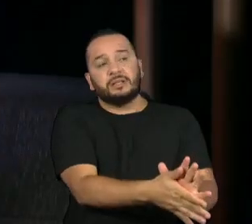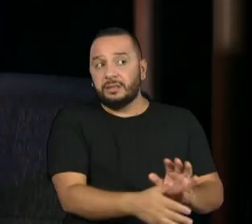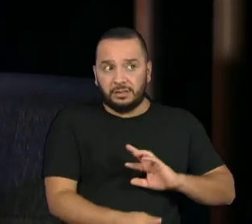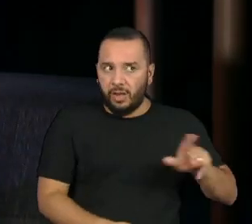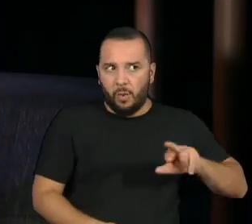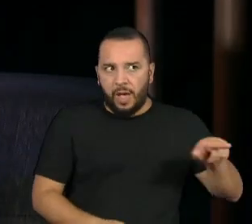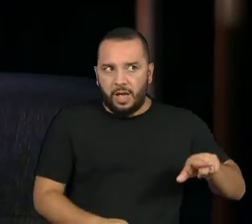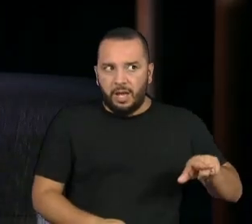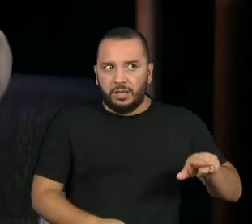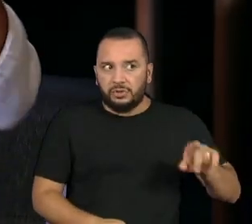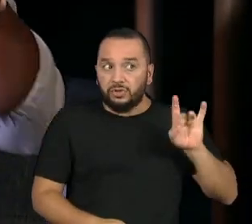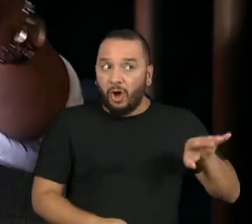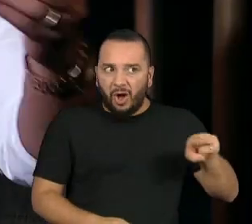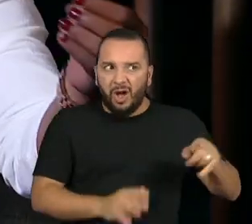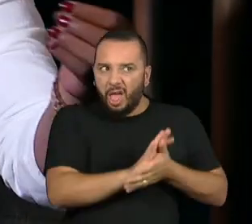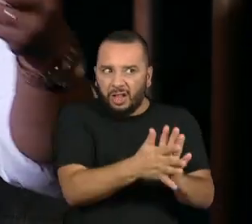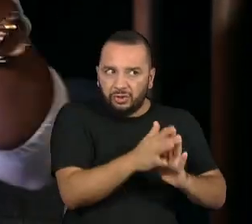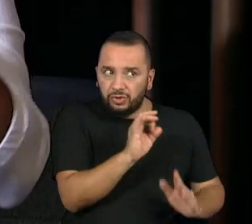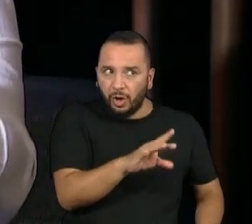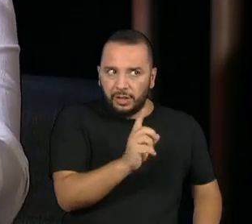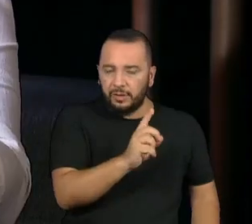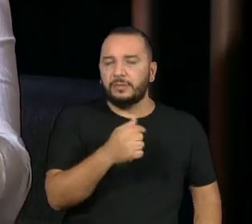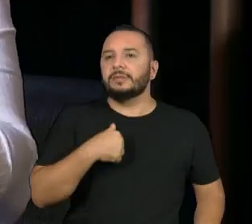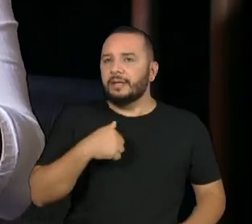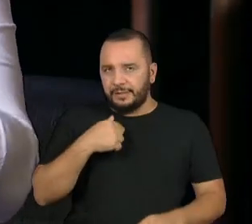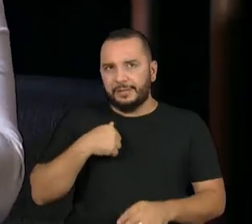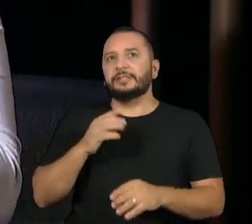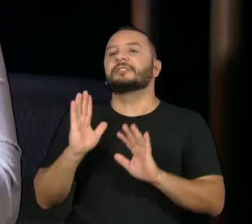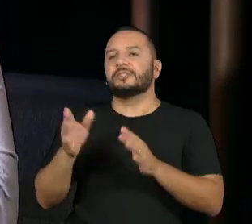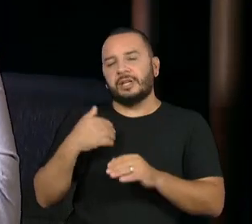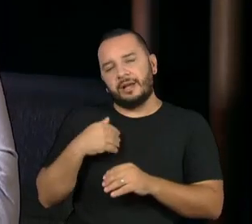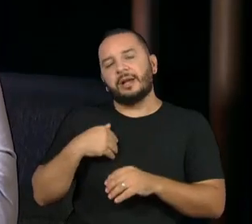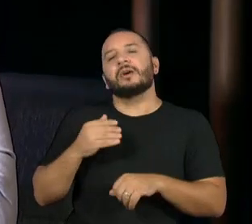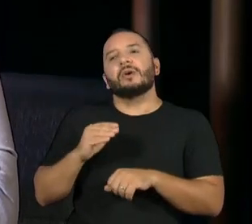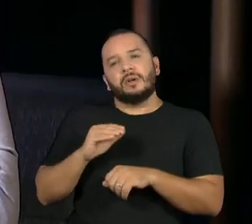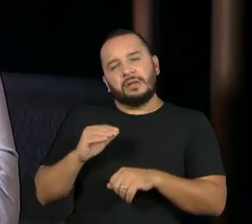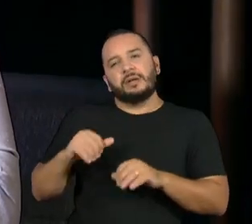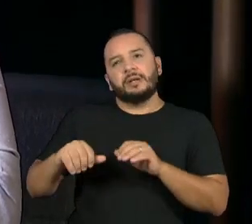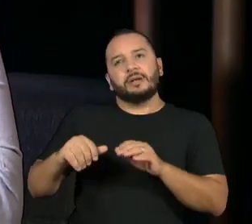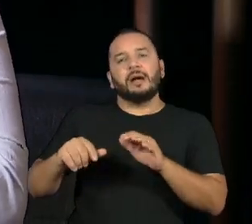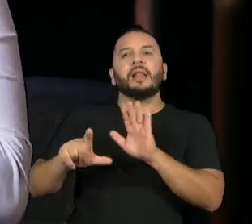O artigo 121 do Código Penal é bem didático.